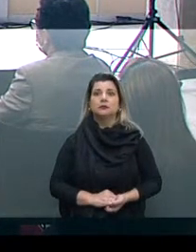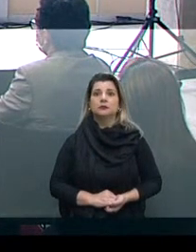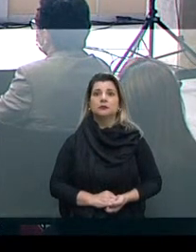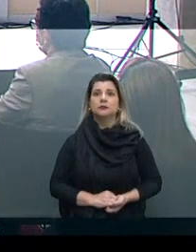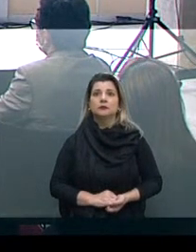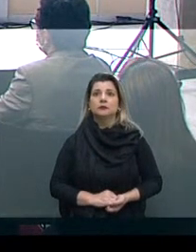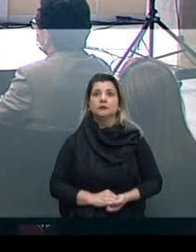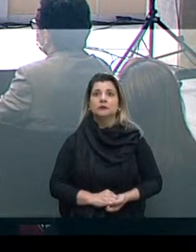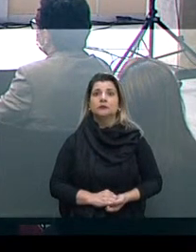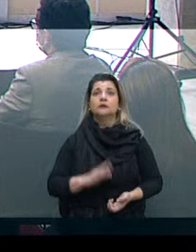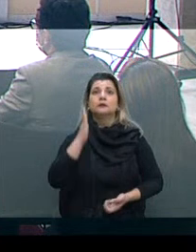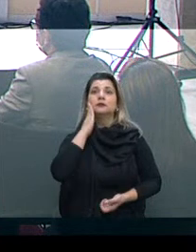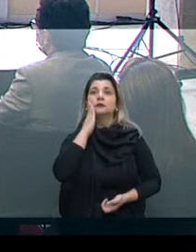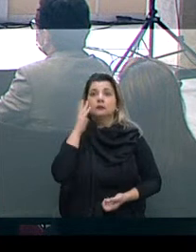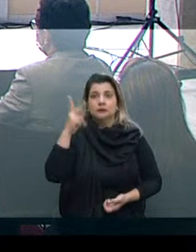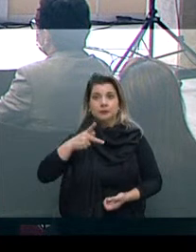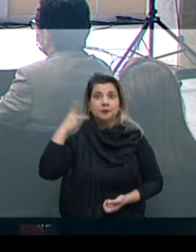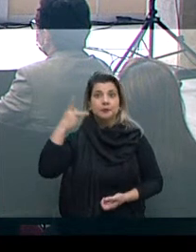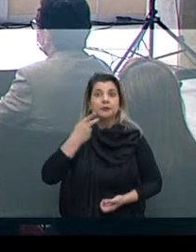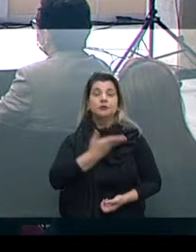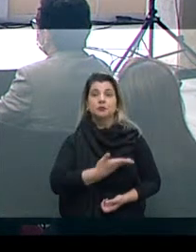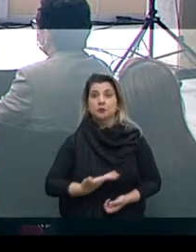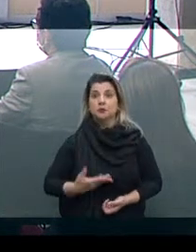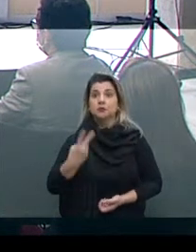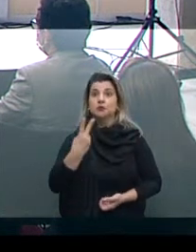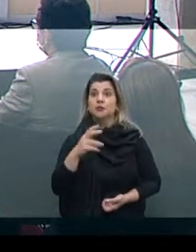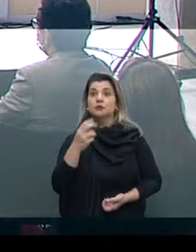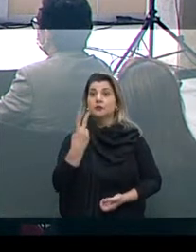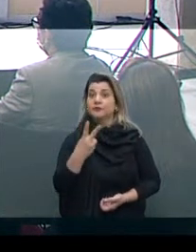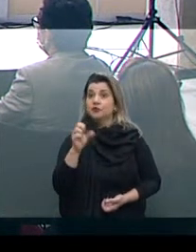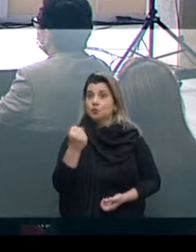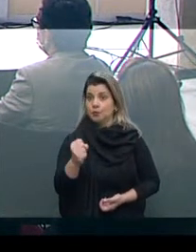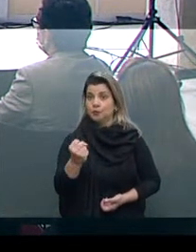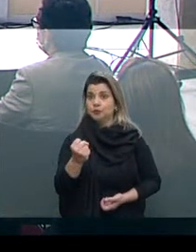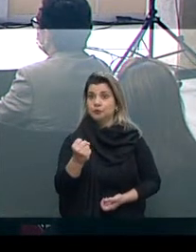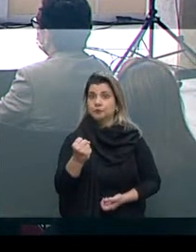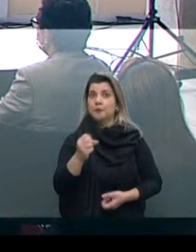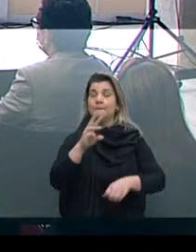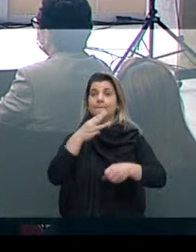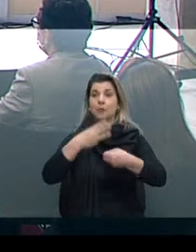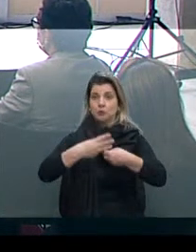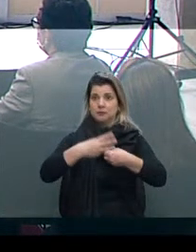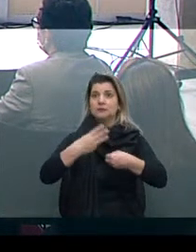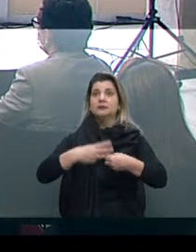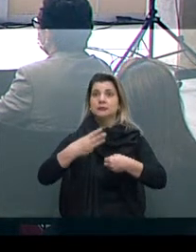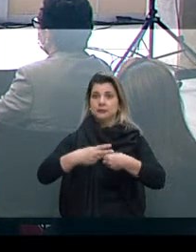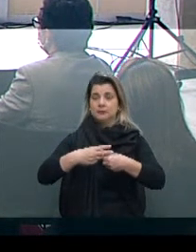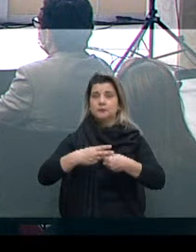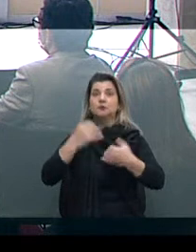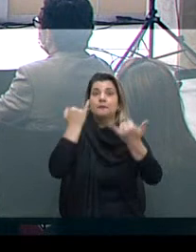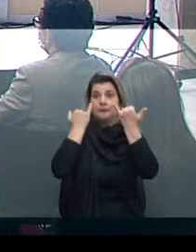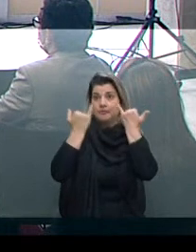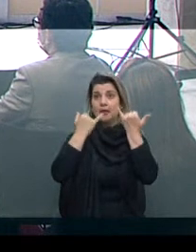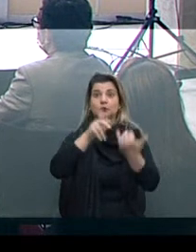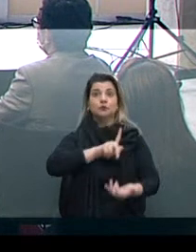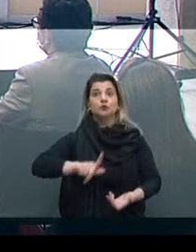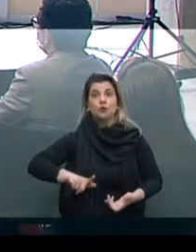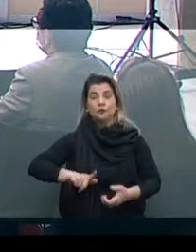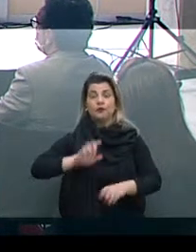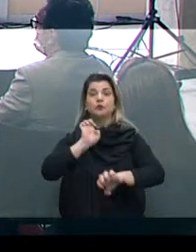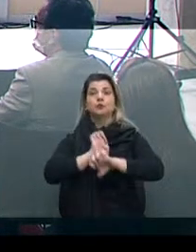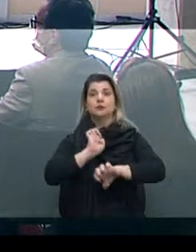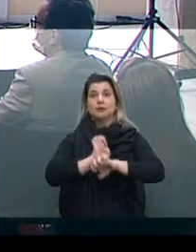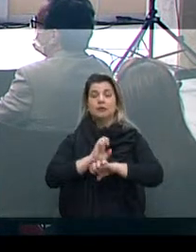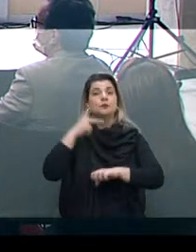é uma política pública, 228 municípios são no PIN hoje, 228, dados do próprio governo do Estado. Uma política pública